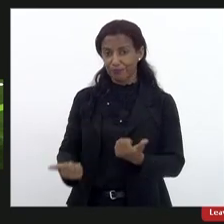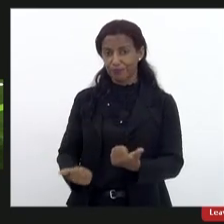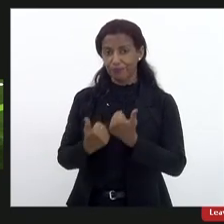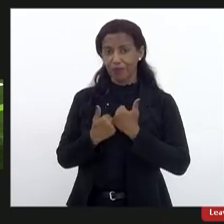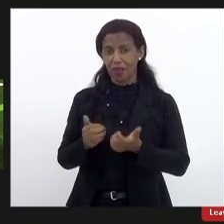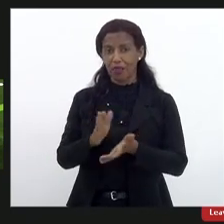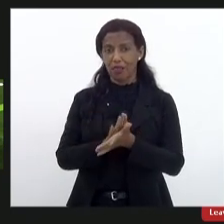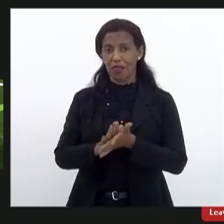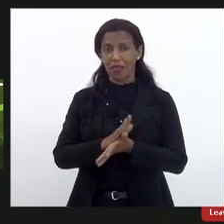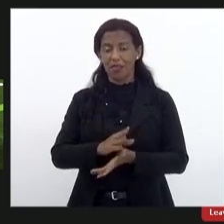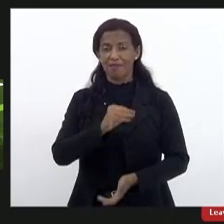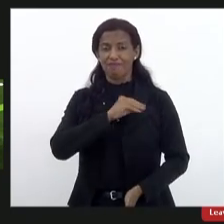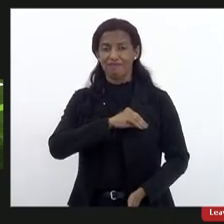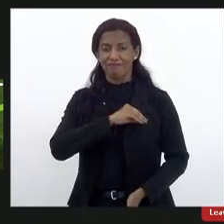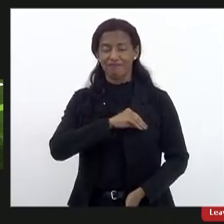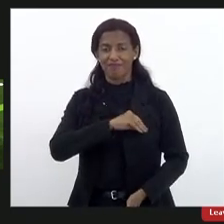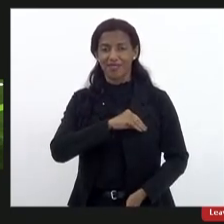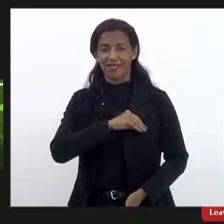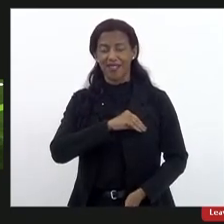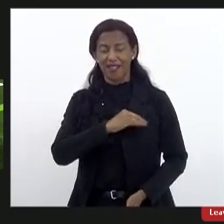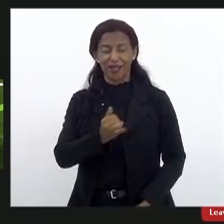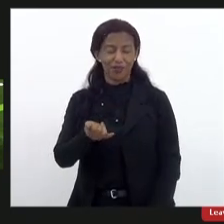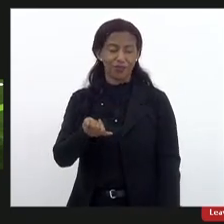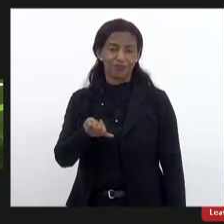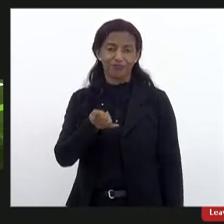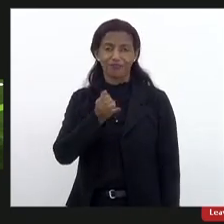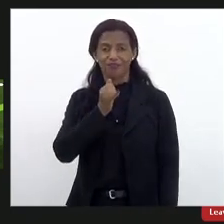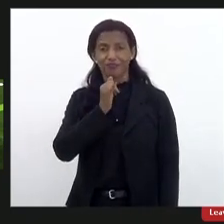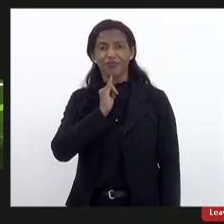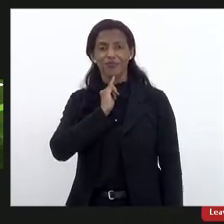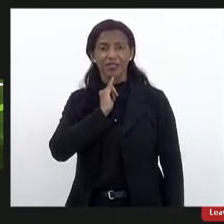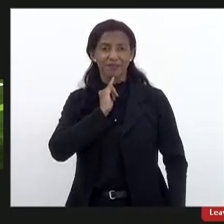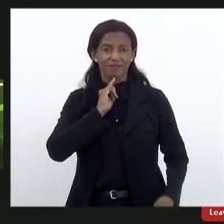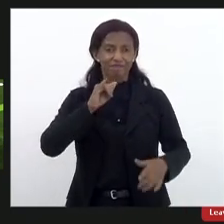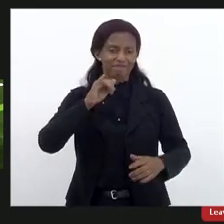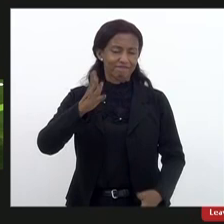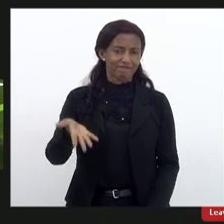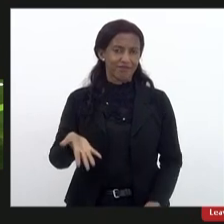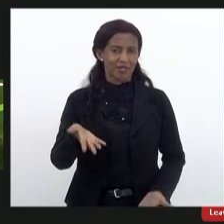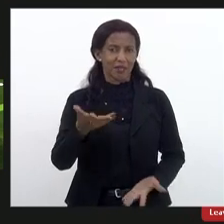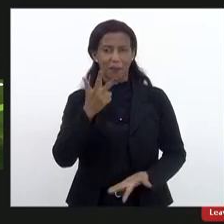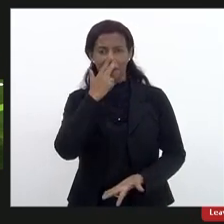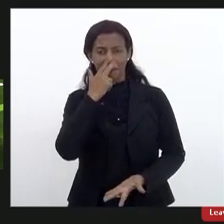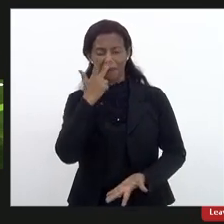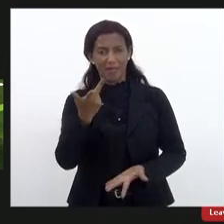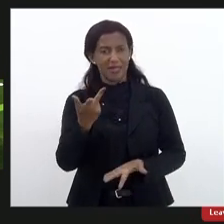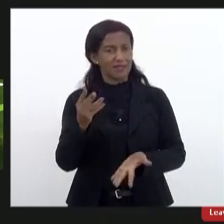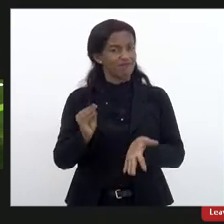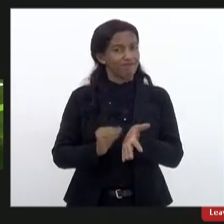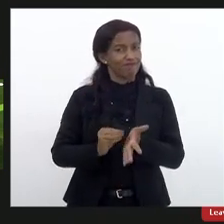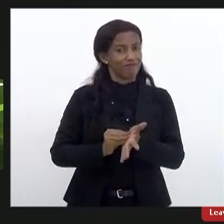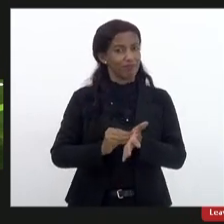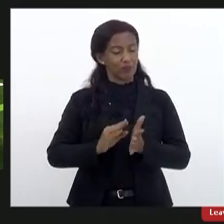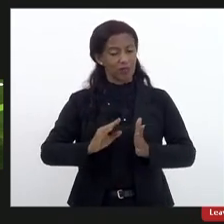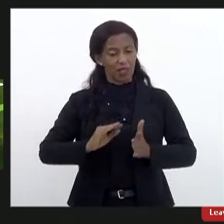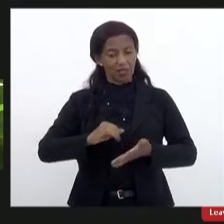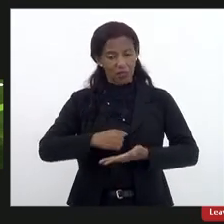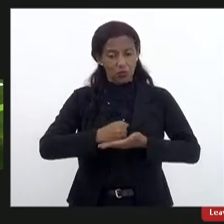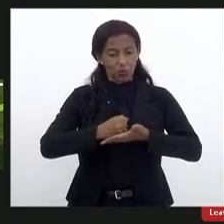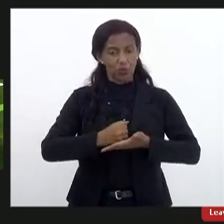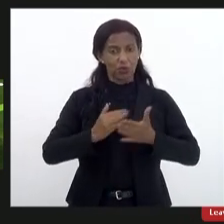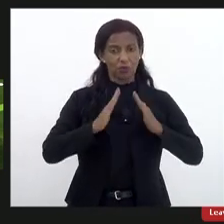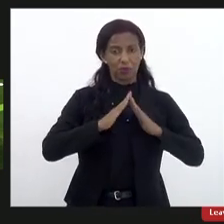recebido salários aviltantes, infelizmente, o que compromete tanto o seu sustento como o próprio